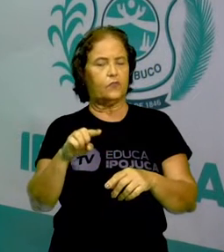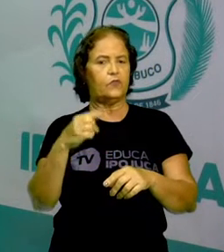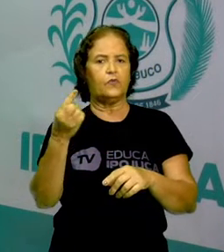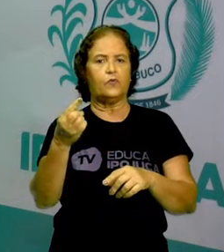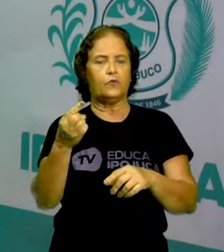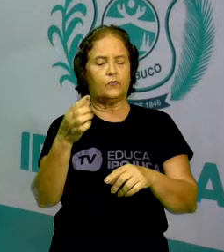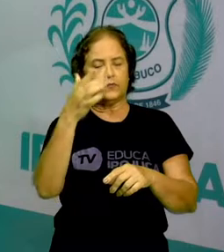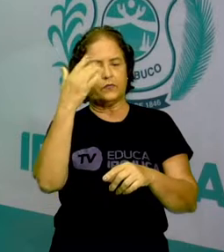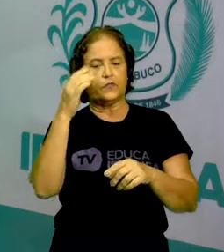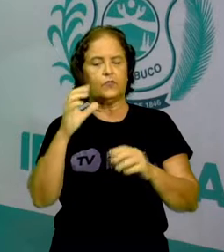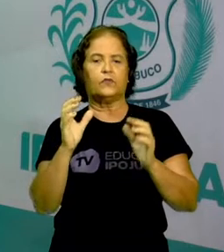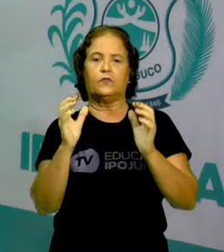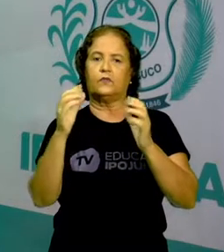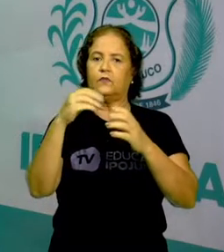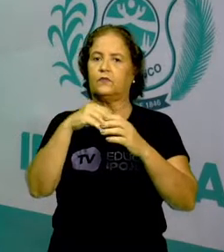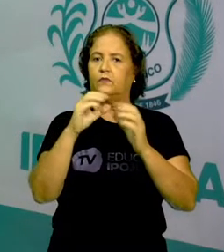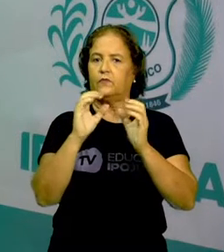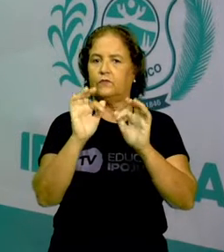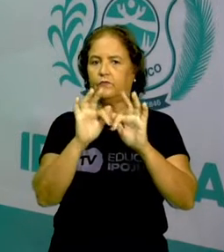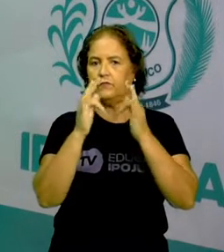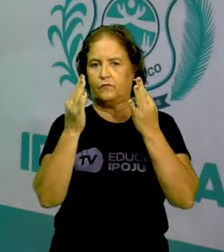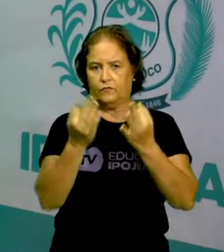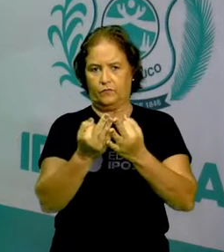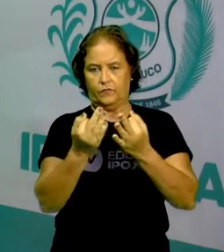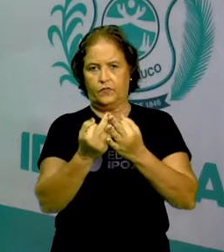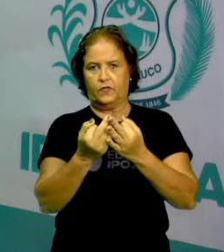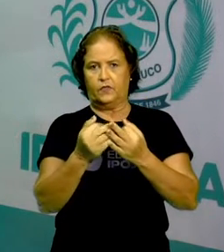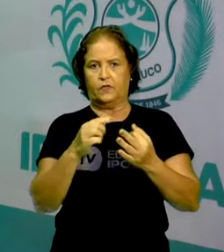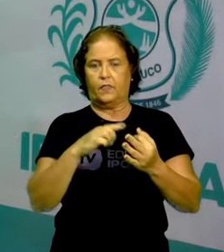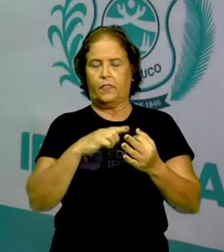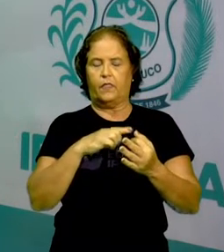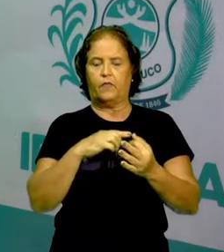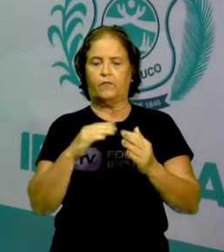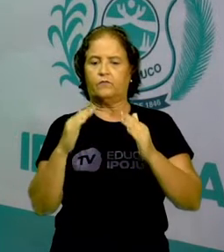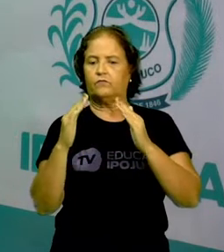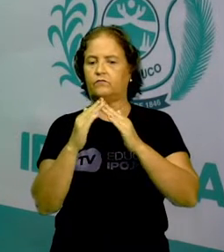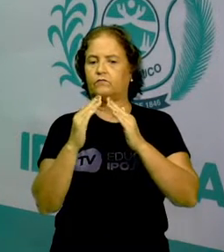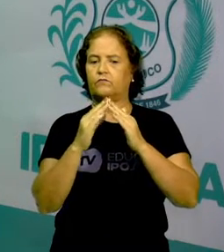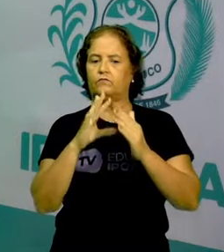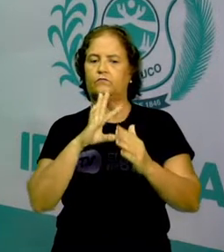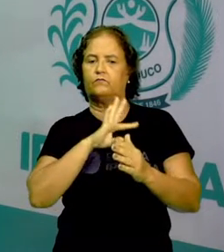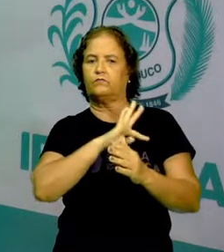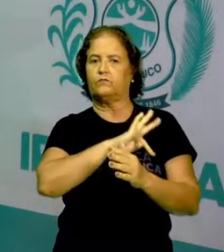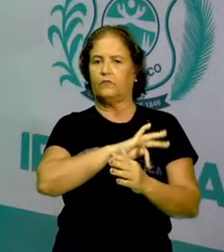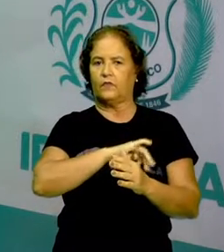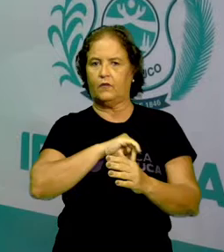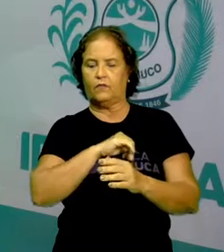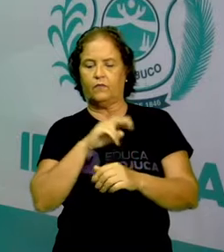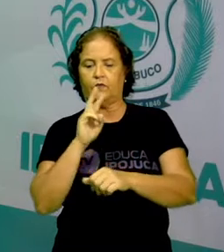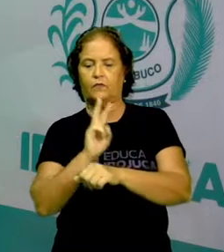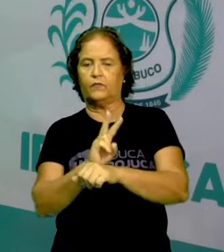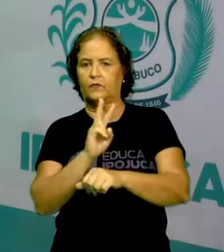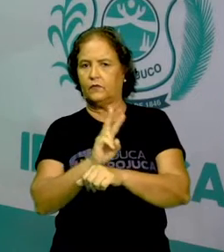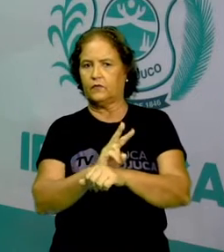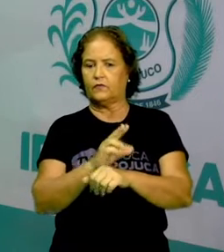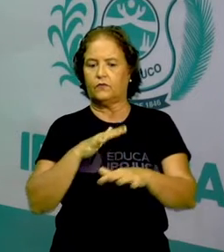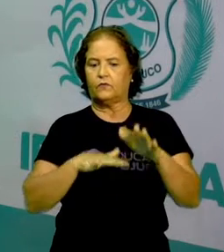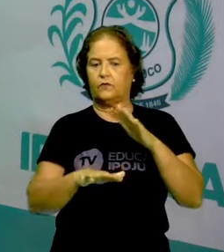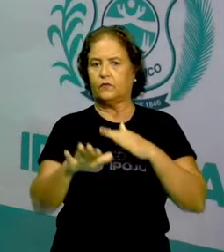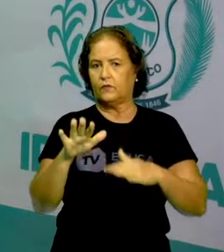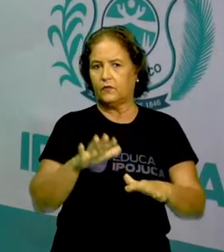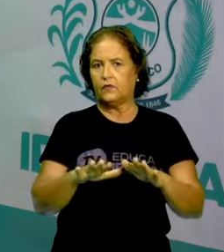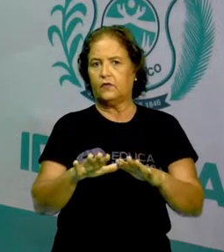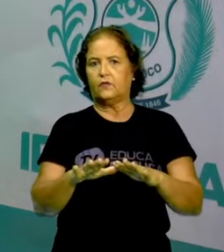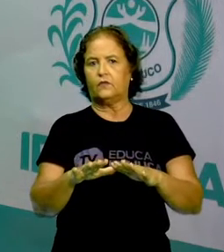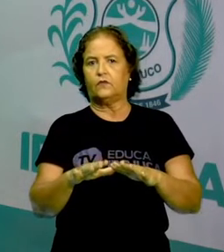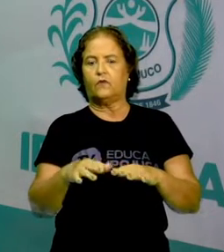que a reforma, né? E aí temos abrigo, amor, cuidado, proteção, alimentação